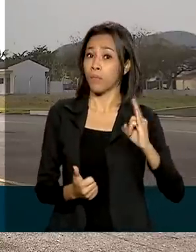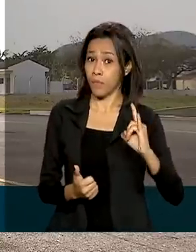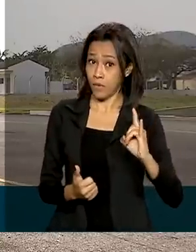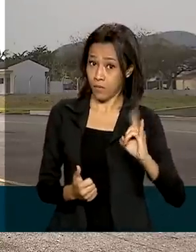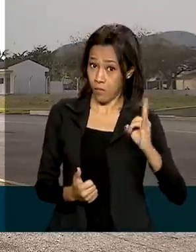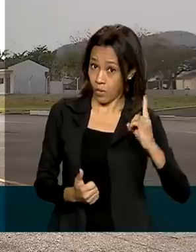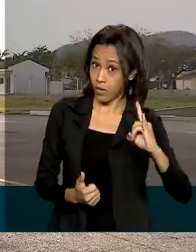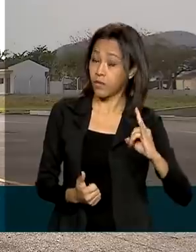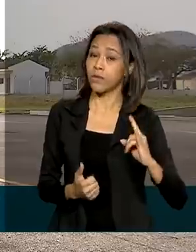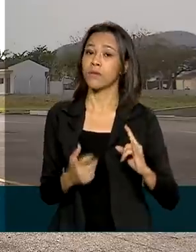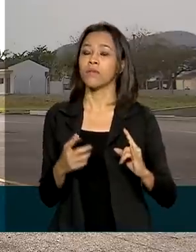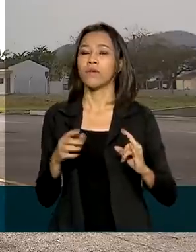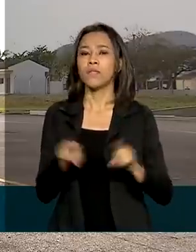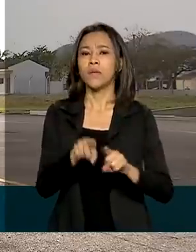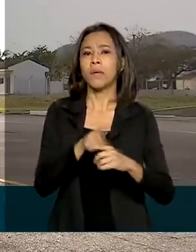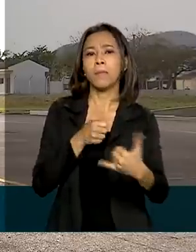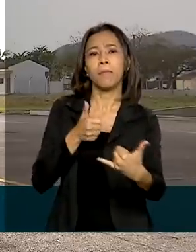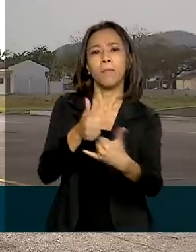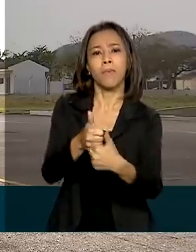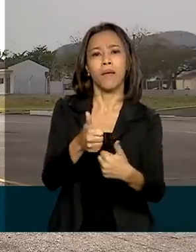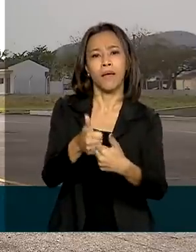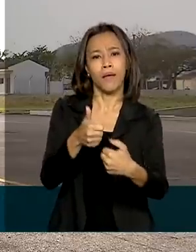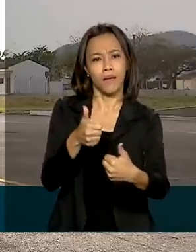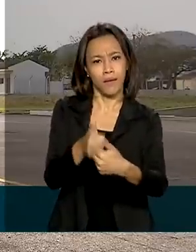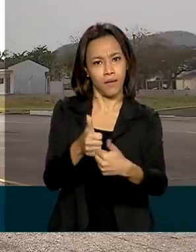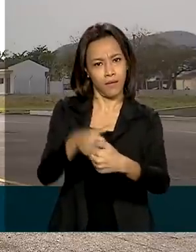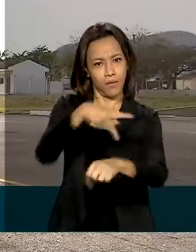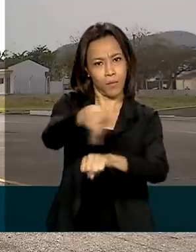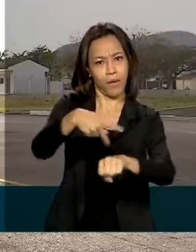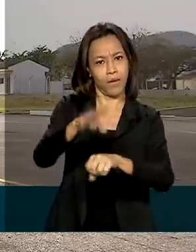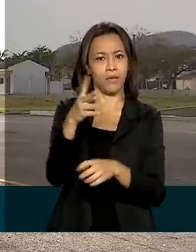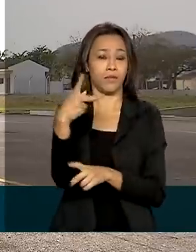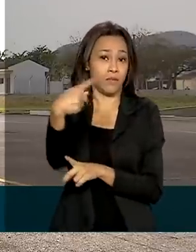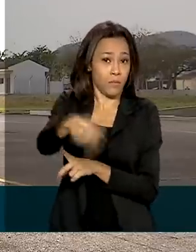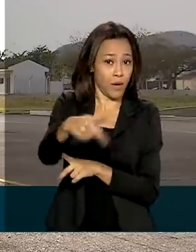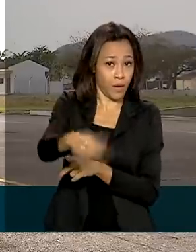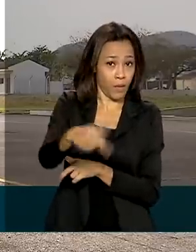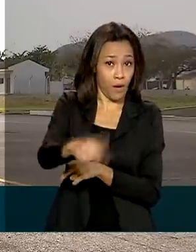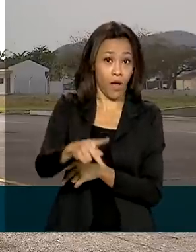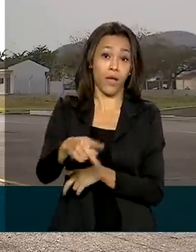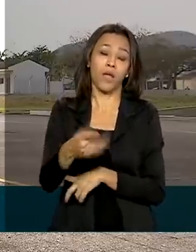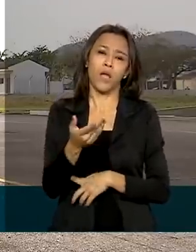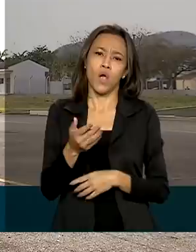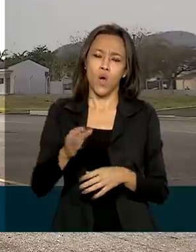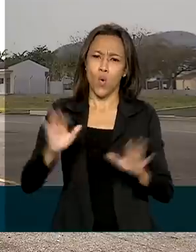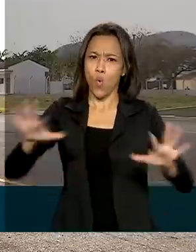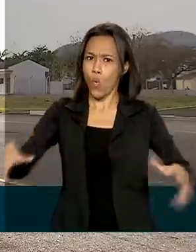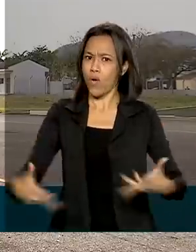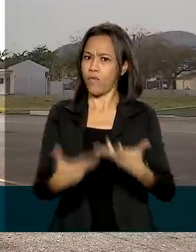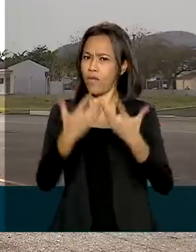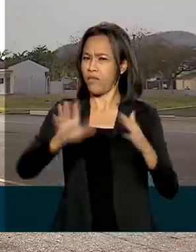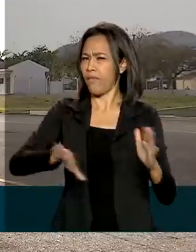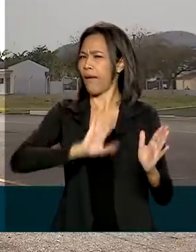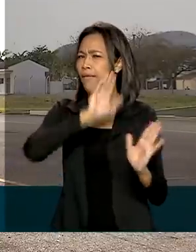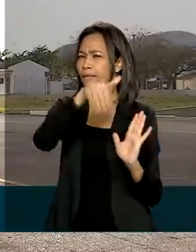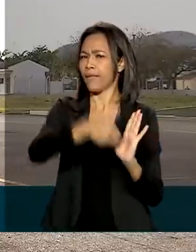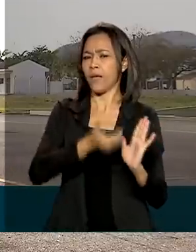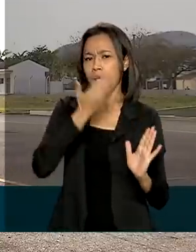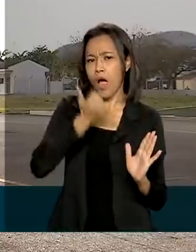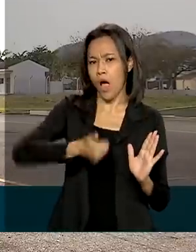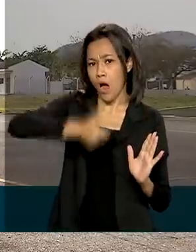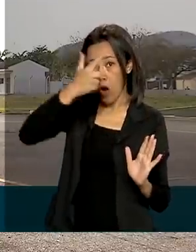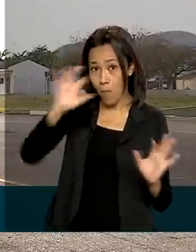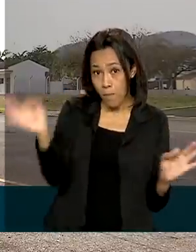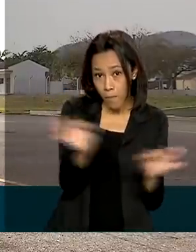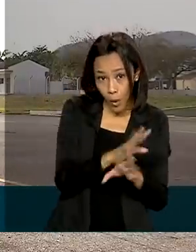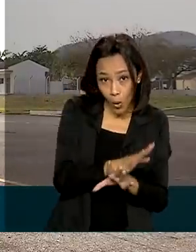perto da fronteira do Paraguai. Daqui, o evento deve durar até a hora do almoço, mais ou menos. Daqui do evento, o presidente